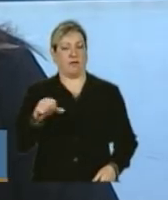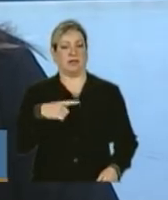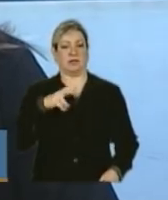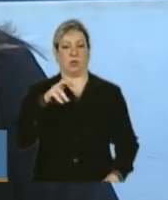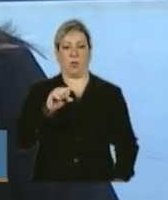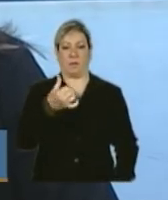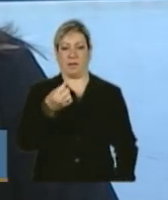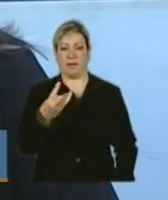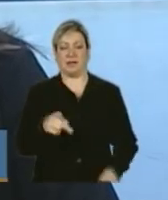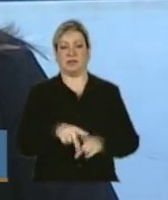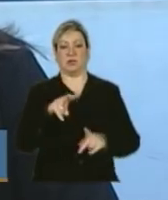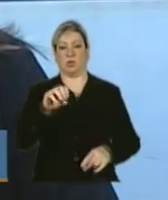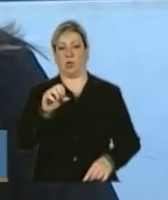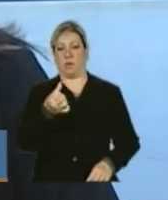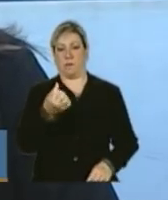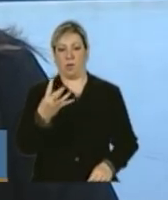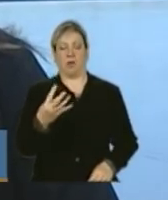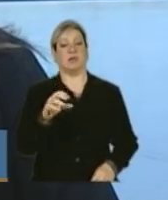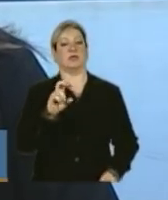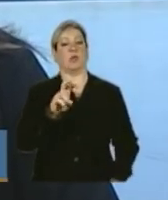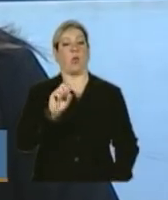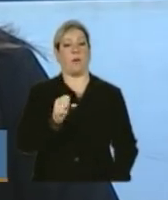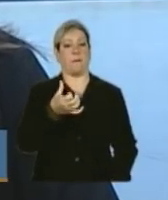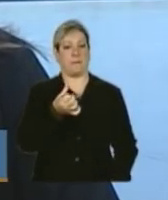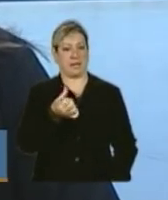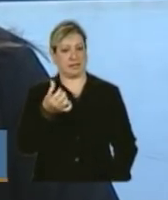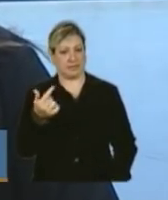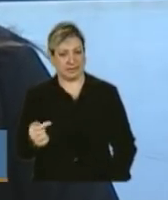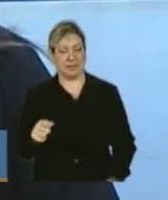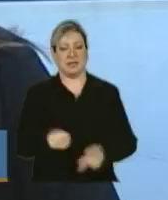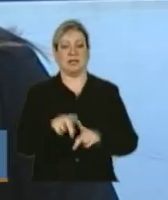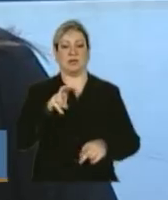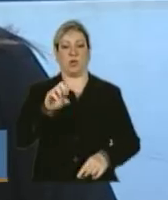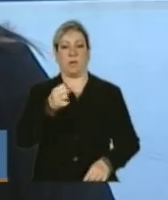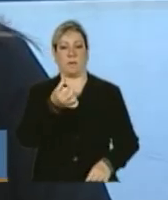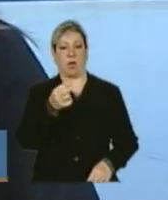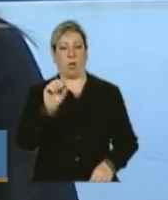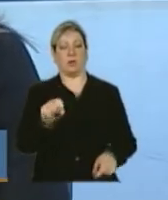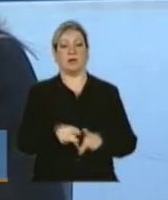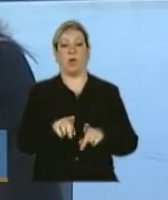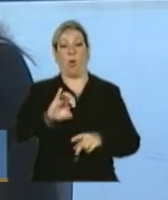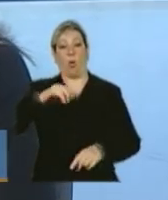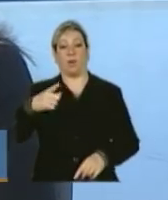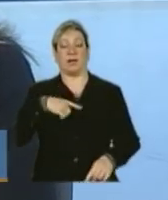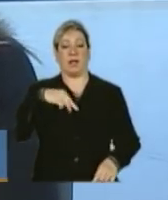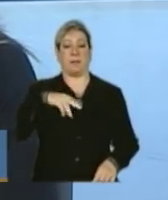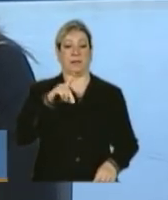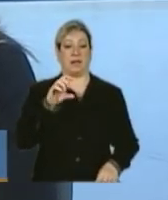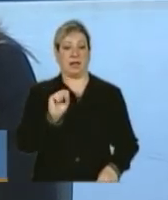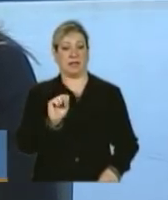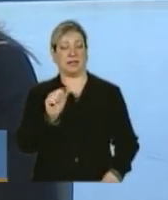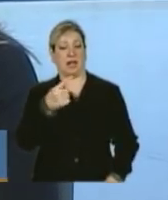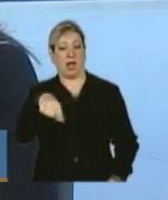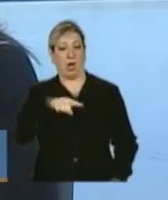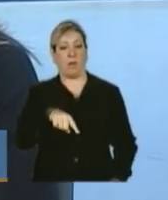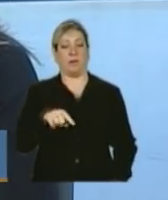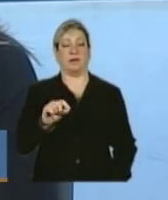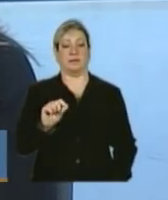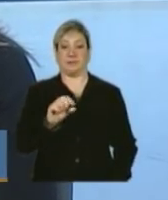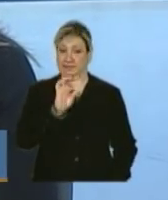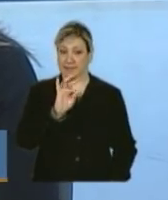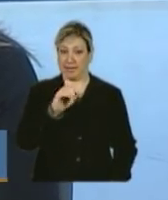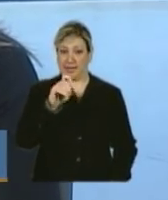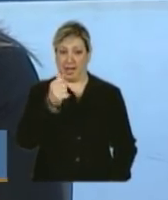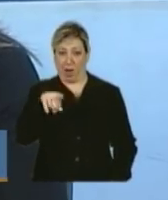-5863-5864-5867-5868 ou ainda pelo e-mail tele